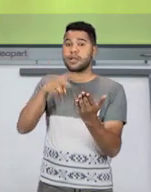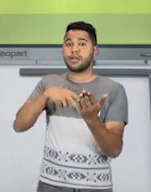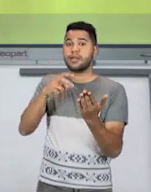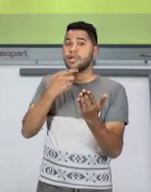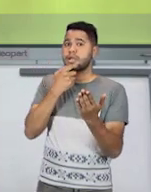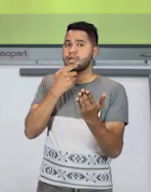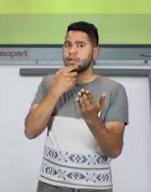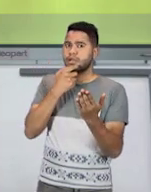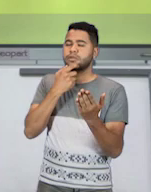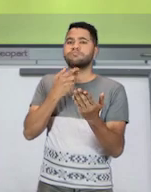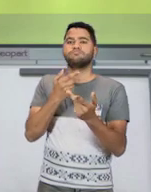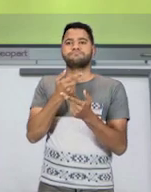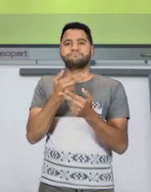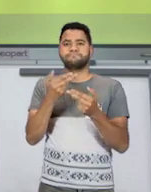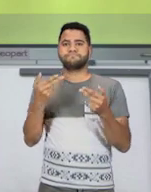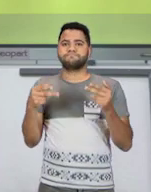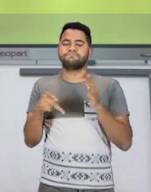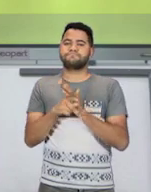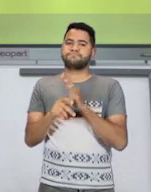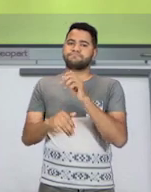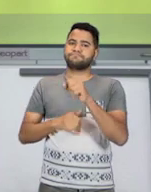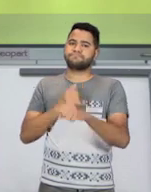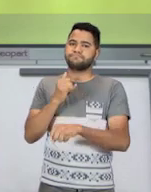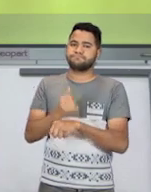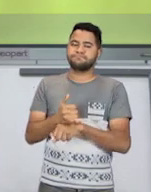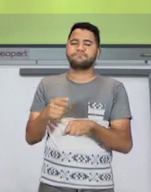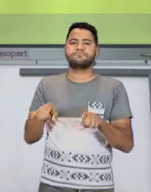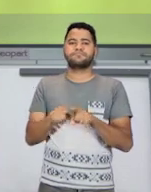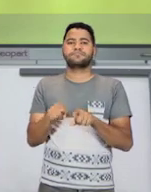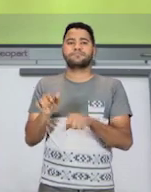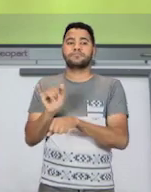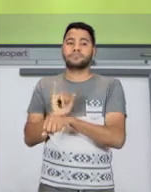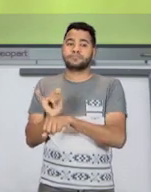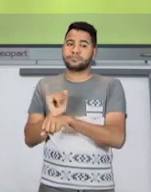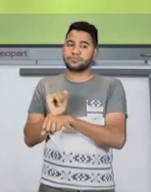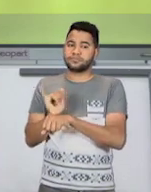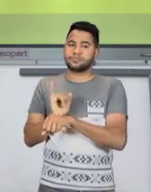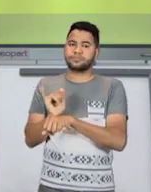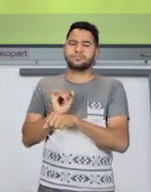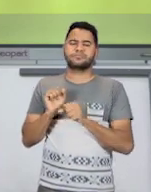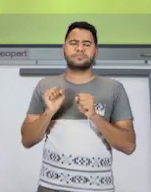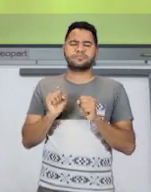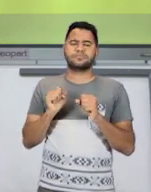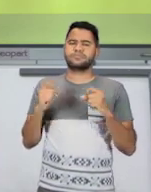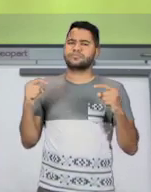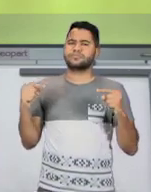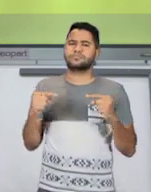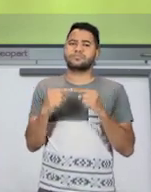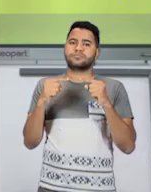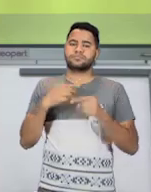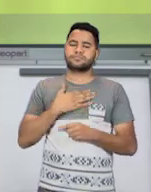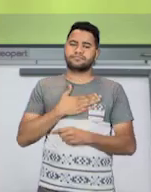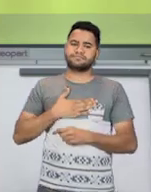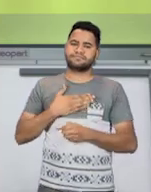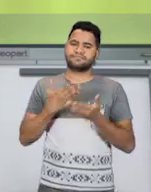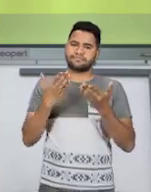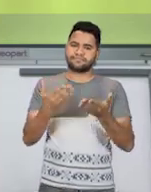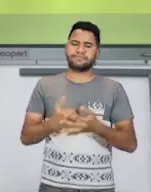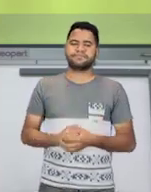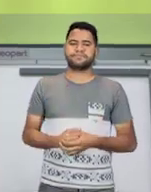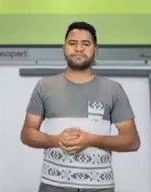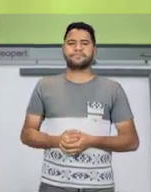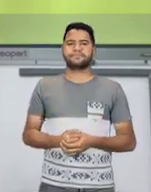também. Tem muita coisa na internet, no YouTube. Podem procurar lá, de acordo com o gosto de vocês, ok?